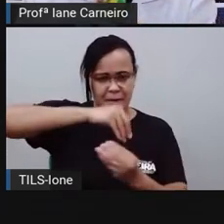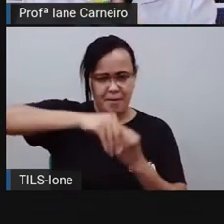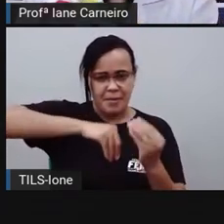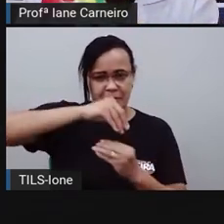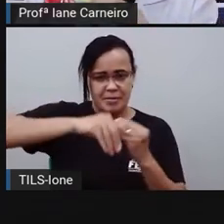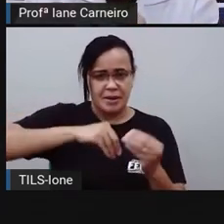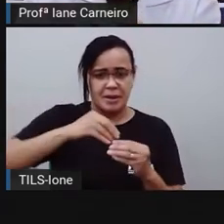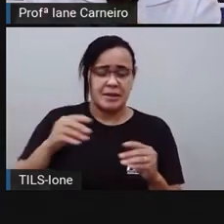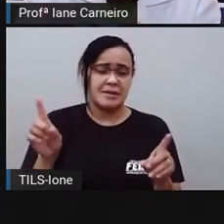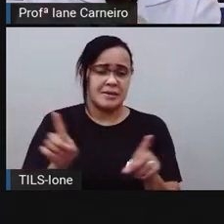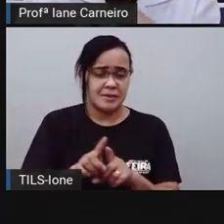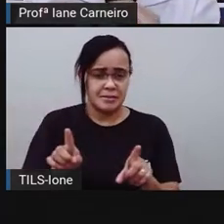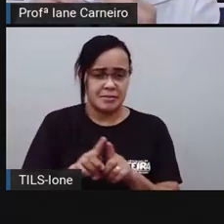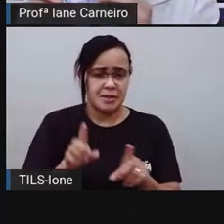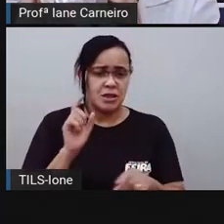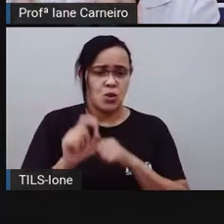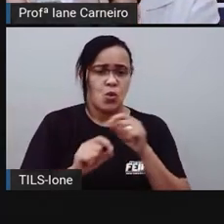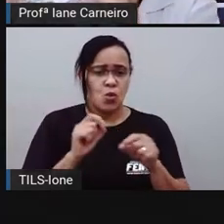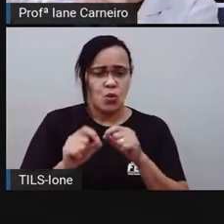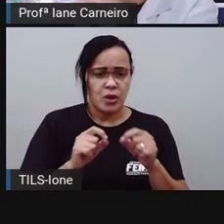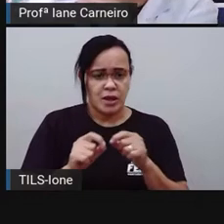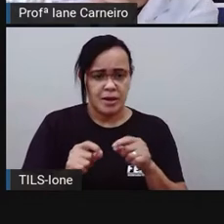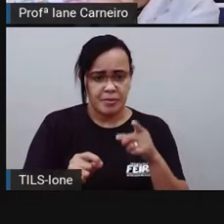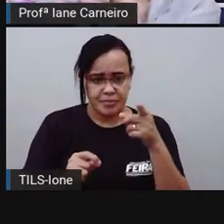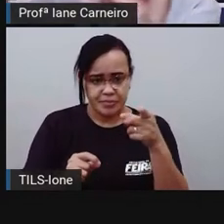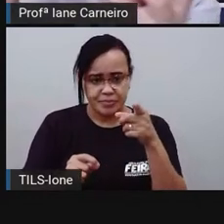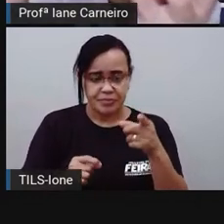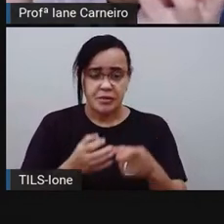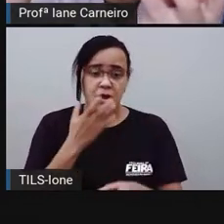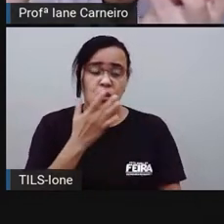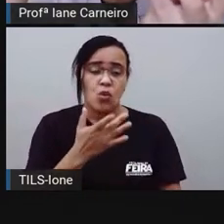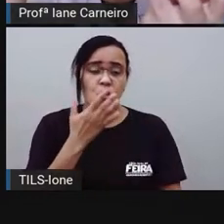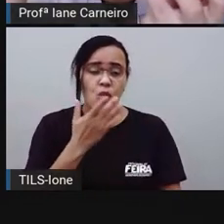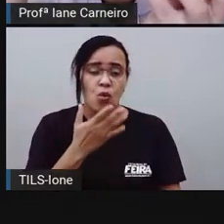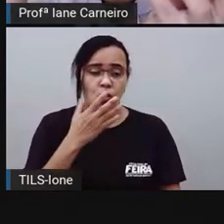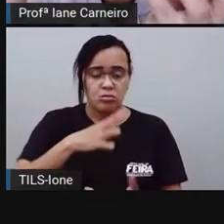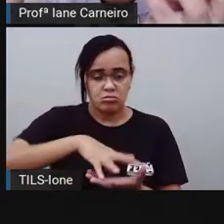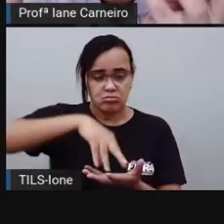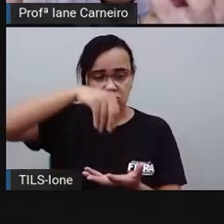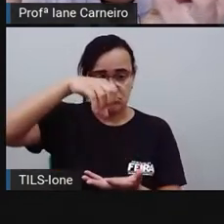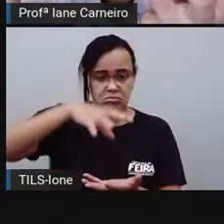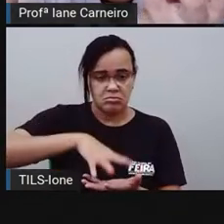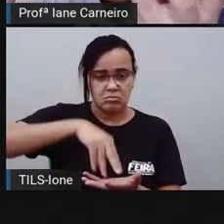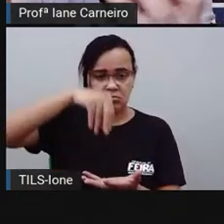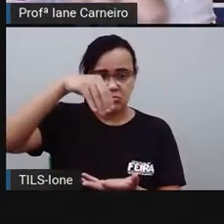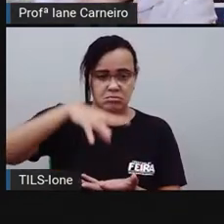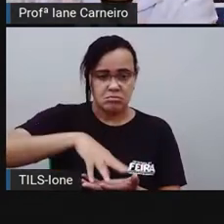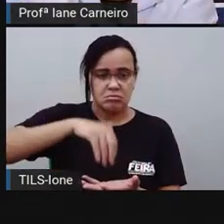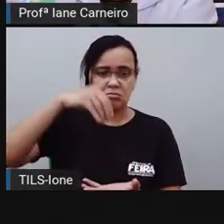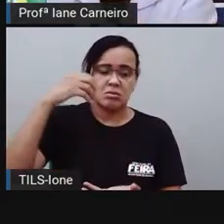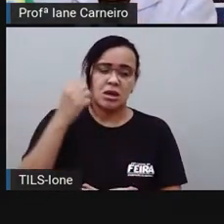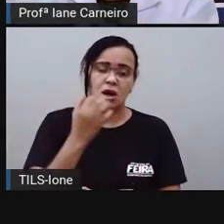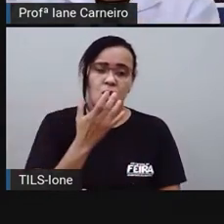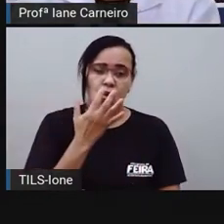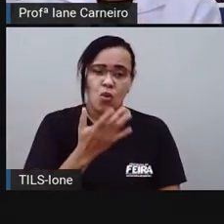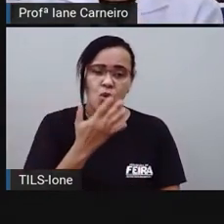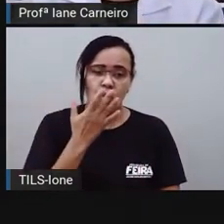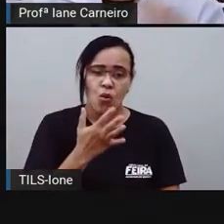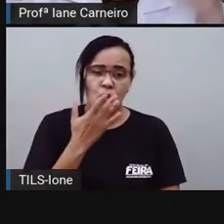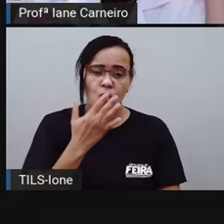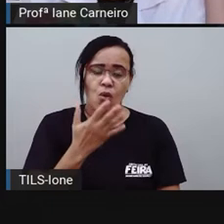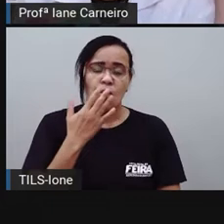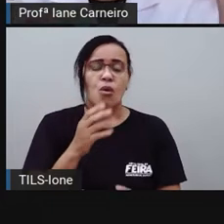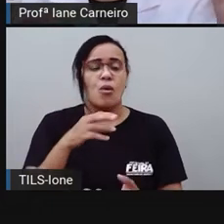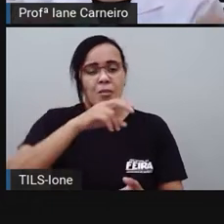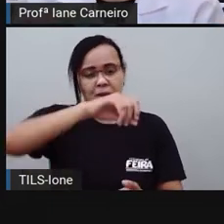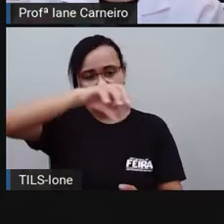ó... A gente vai precisar também de granulados. Olha, deixa a Pró mostrar aqui pra vocês. Ó... Granulados pra